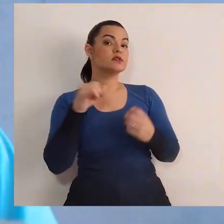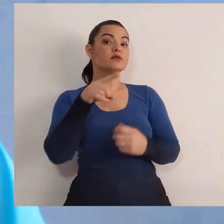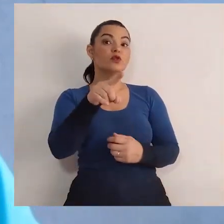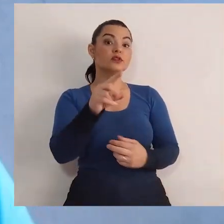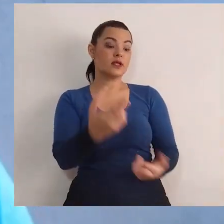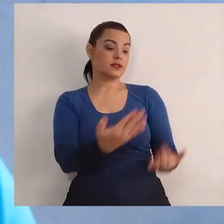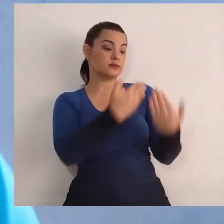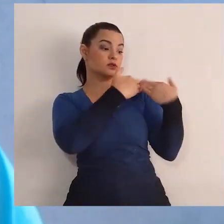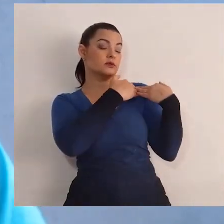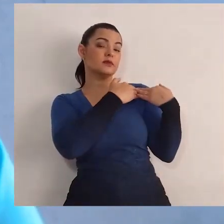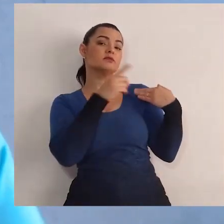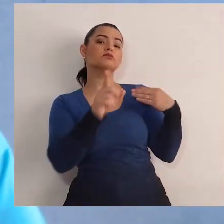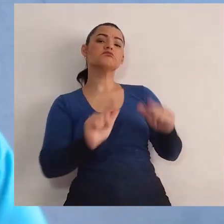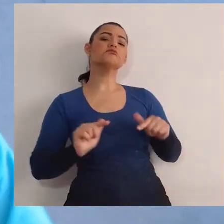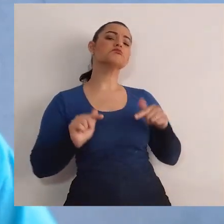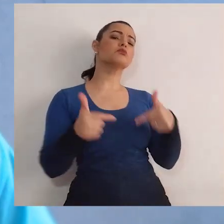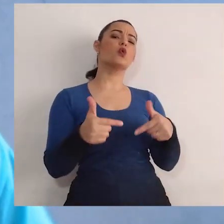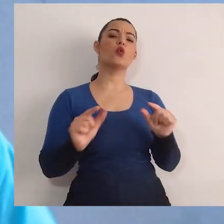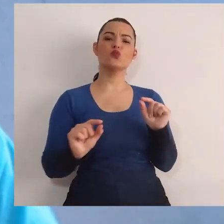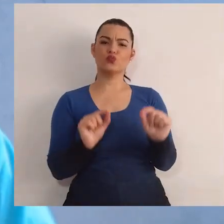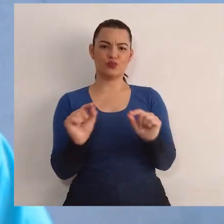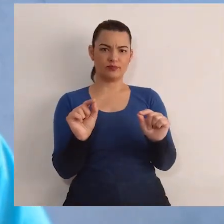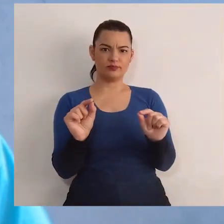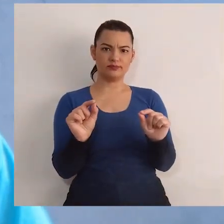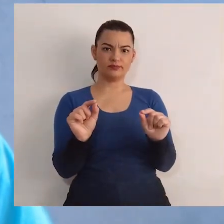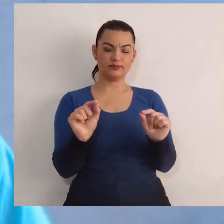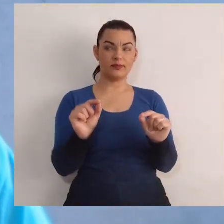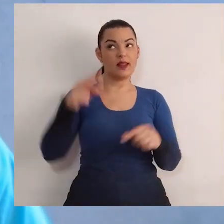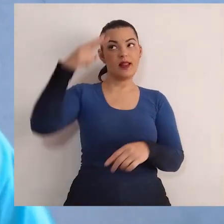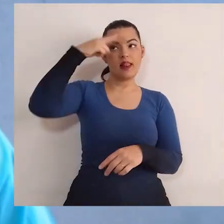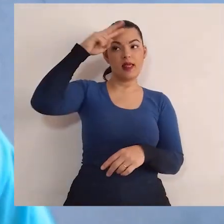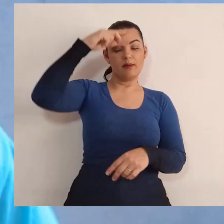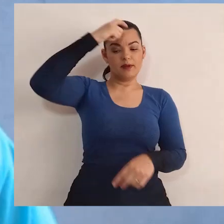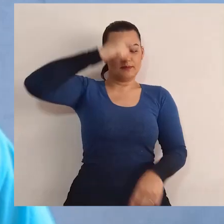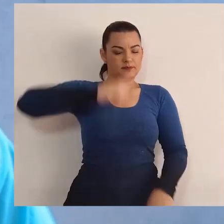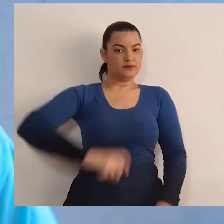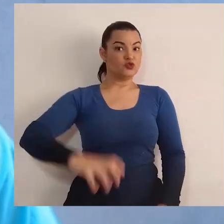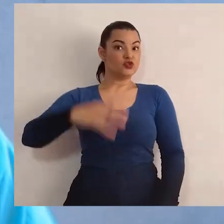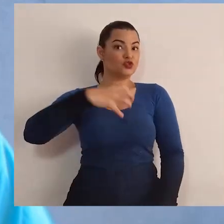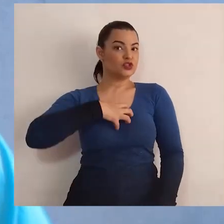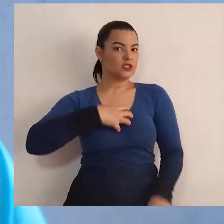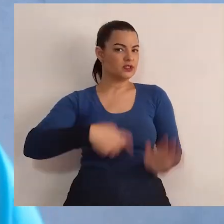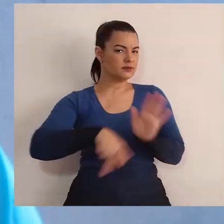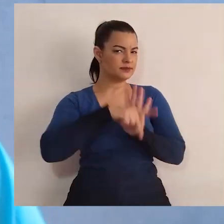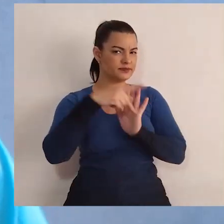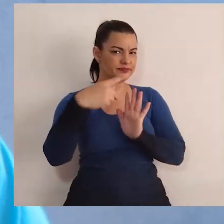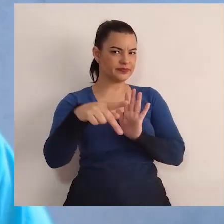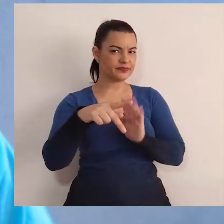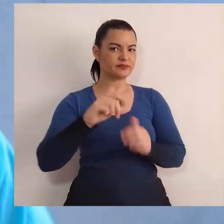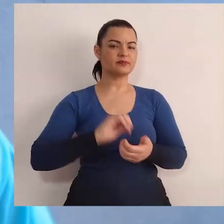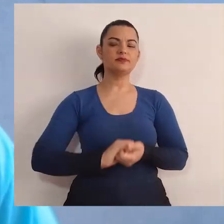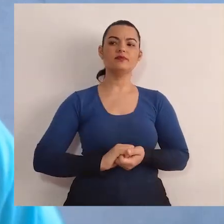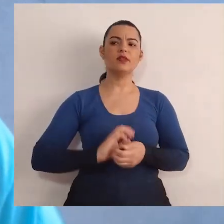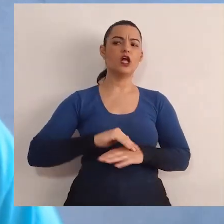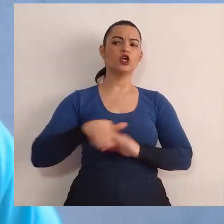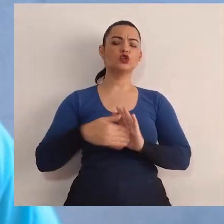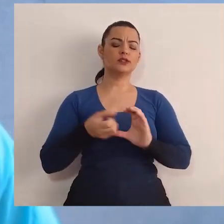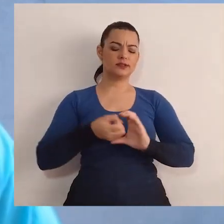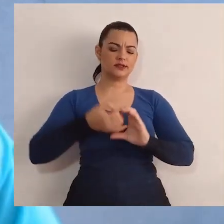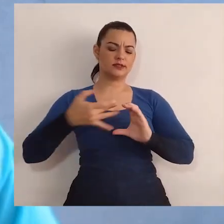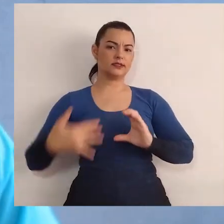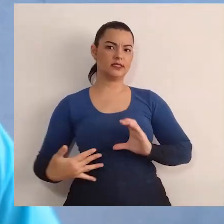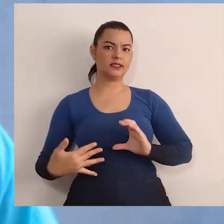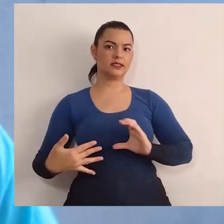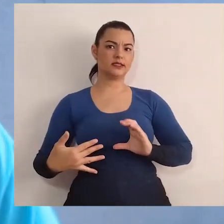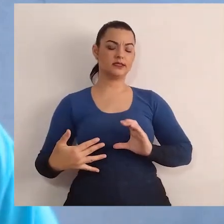se você estivesse nesse papel, qual seria a sua atitude? Leve em consideração o seu comportamento, leve em